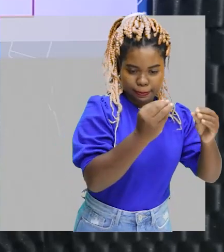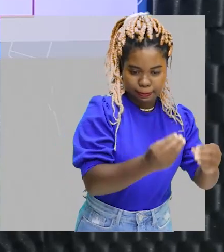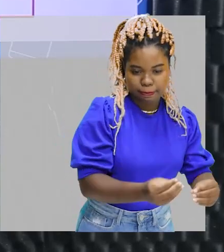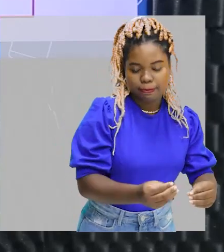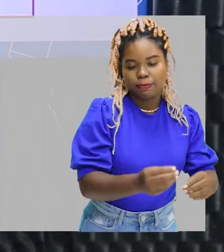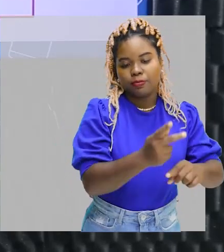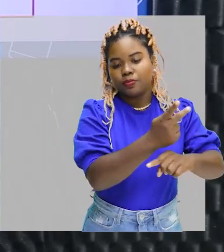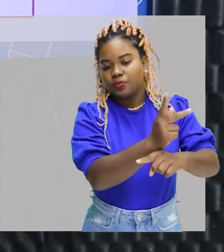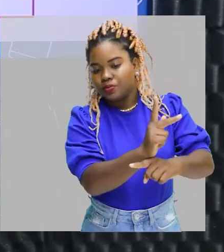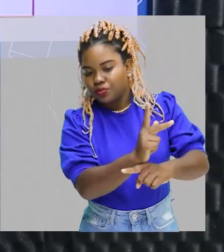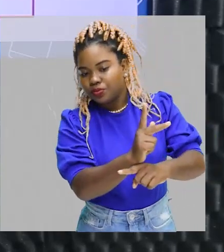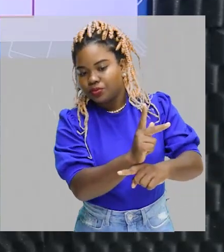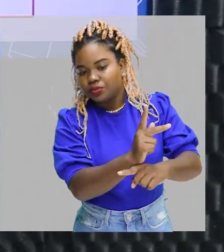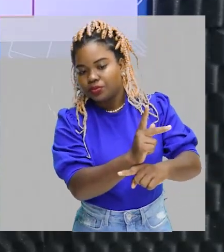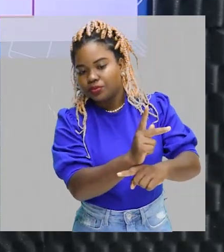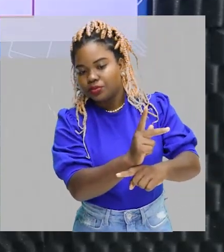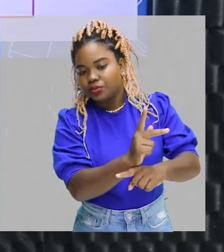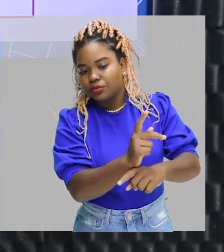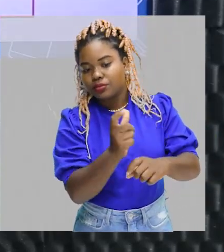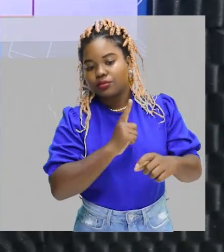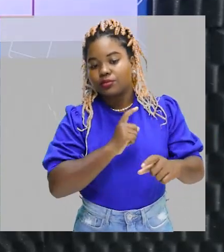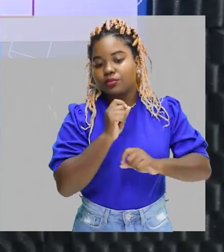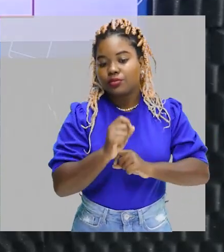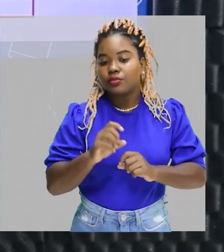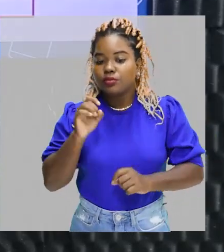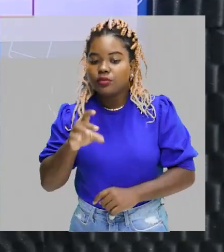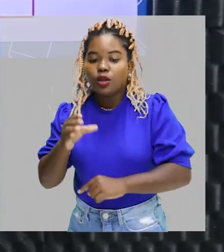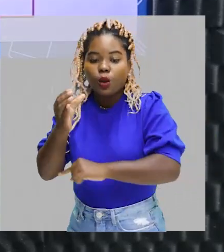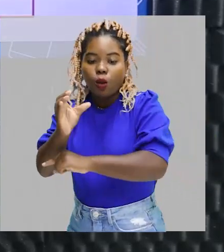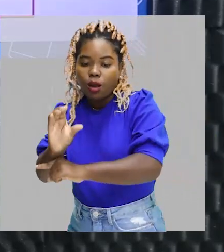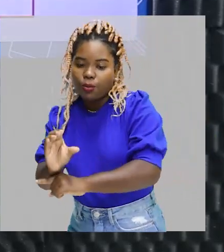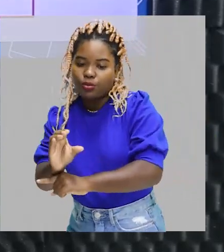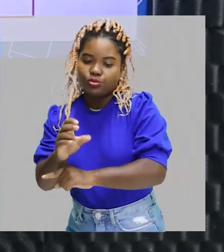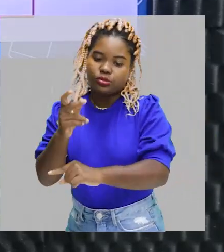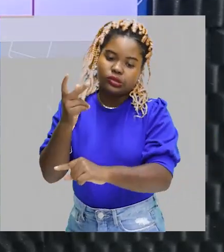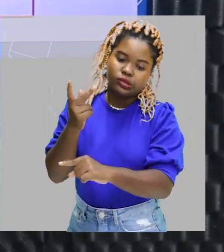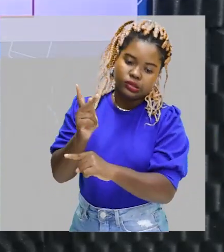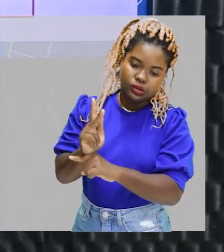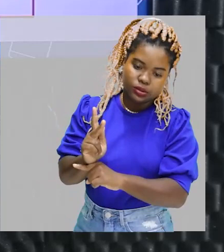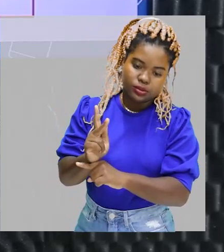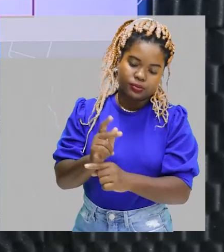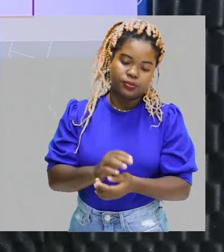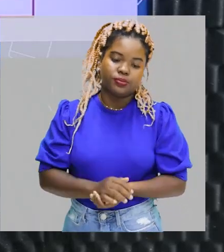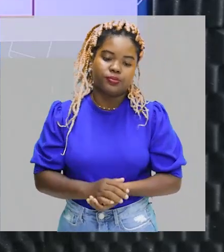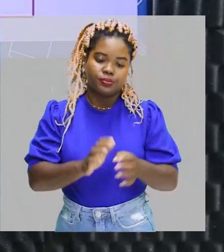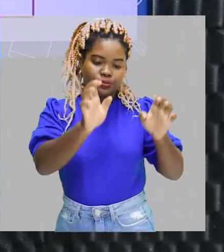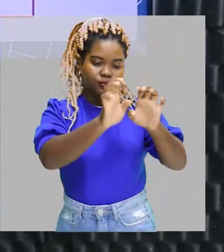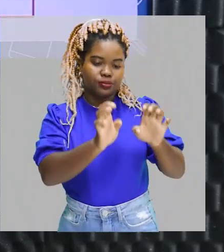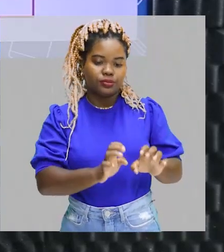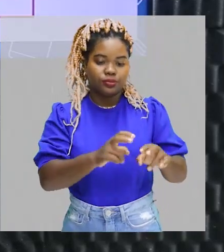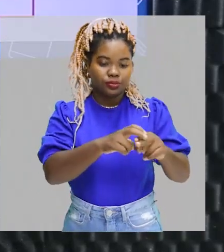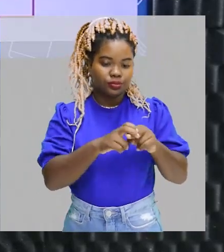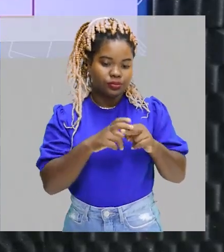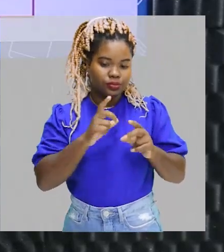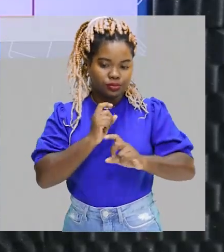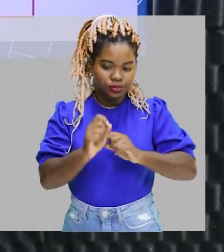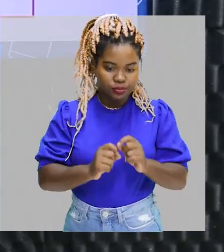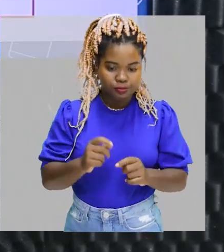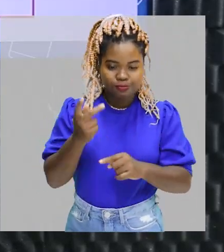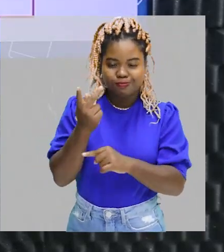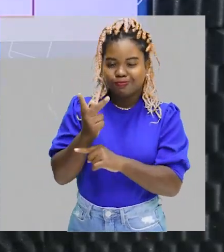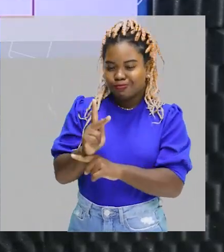do composto, eu só posso ter carbono e hidrogênio, certo? Dessa forma, nós vamos ter um